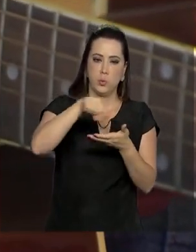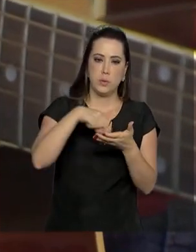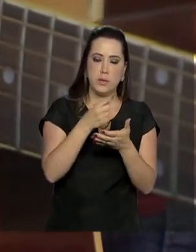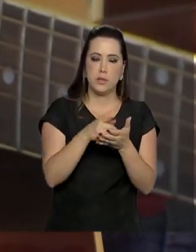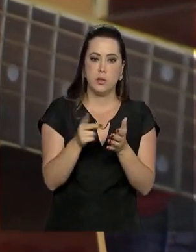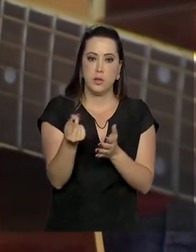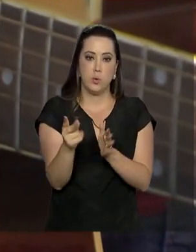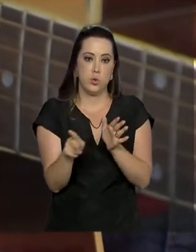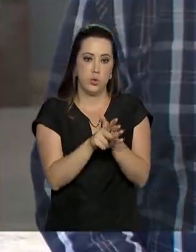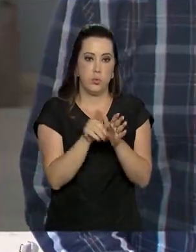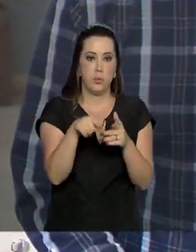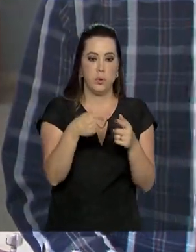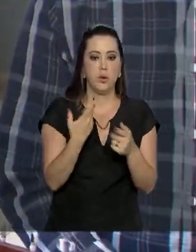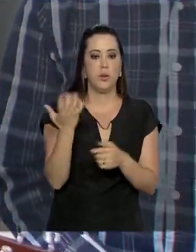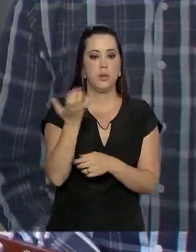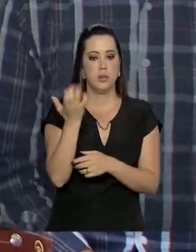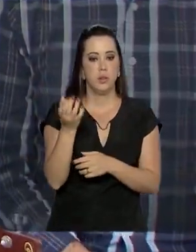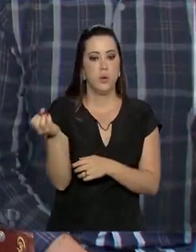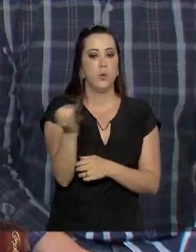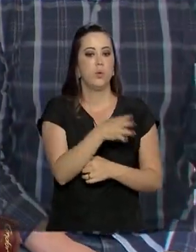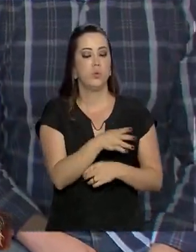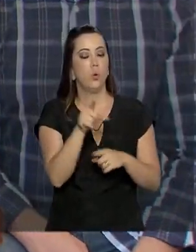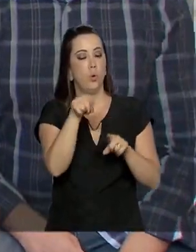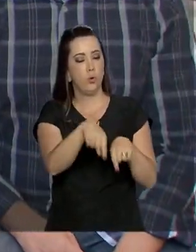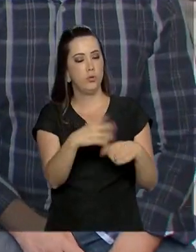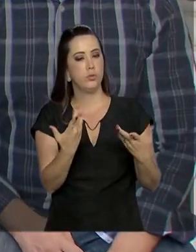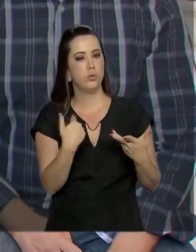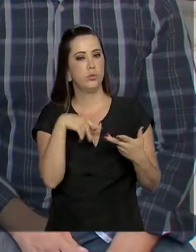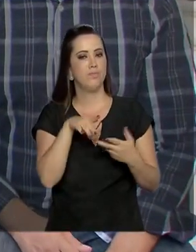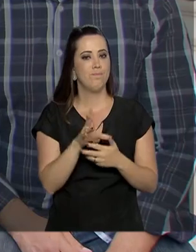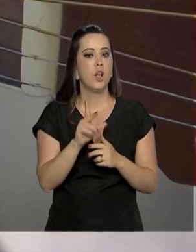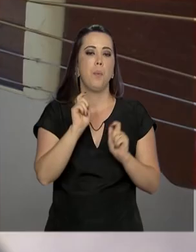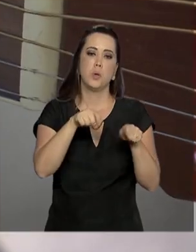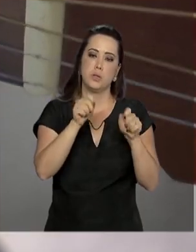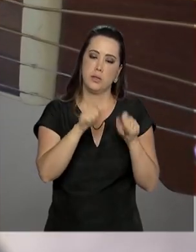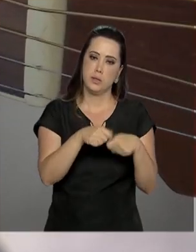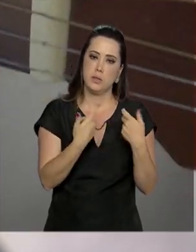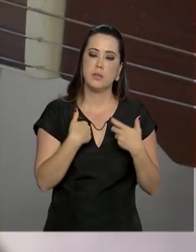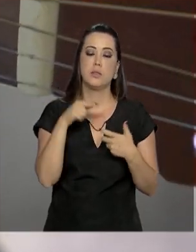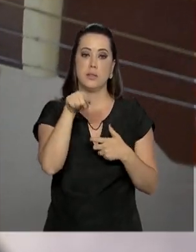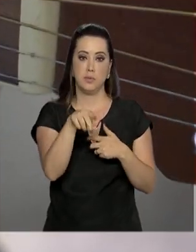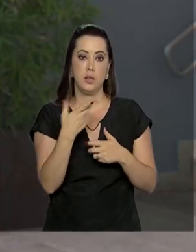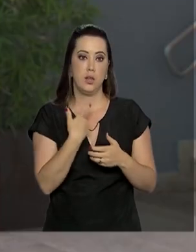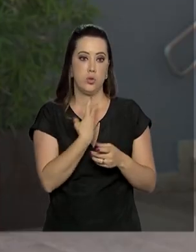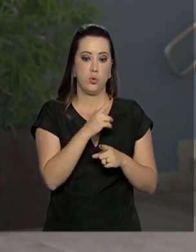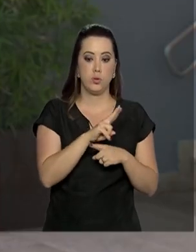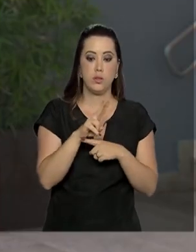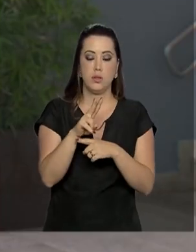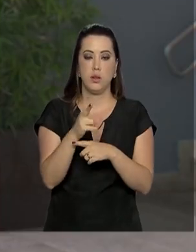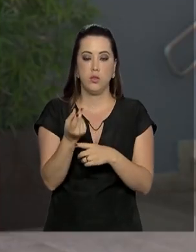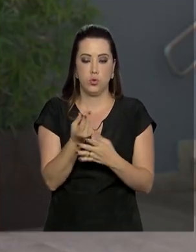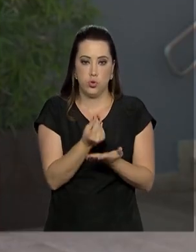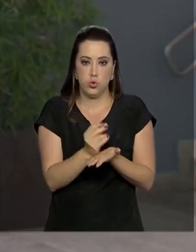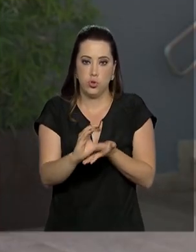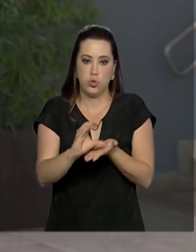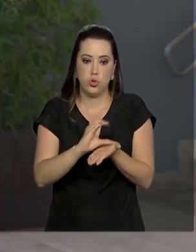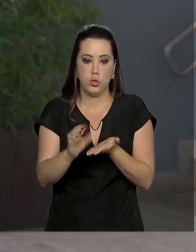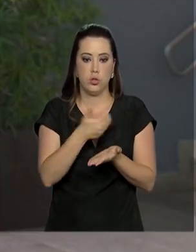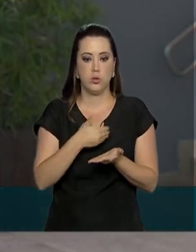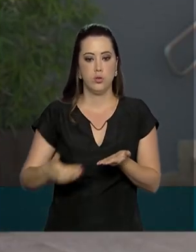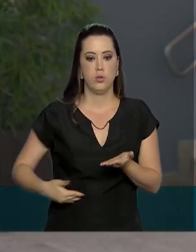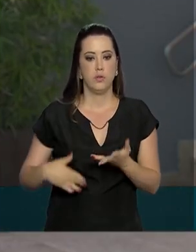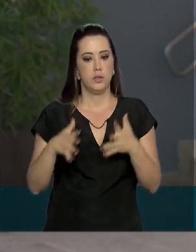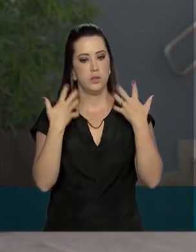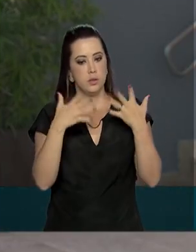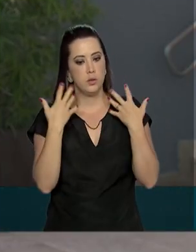produzir um novo álbum. A possibilidade de conseguir um patrocínio público animou os rapazes. É uma oportunidade que temos